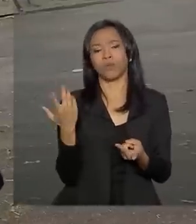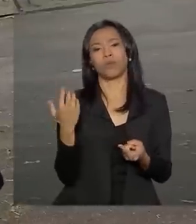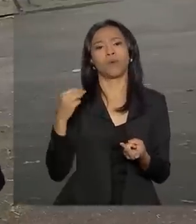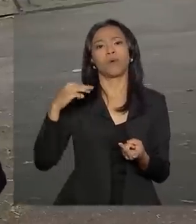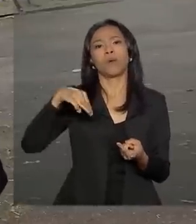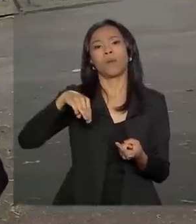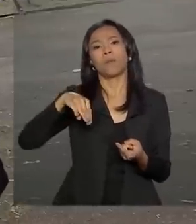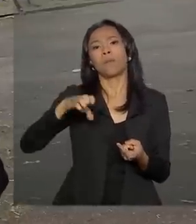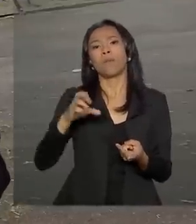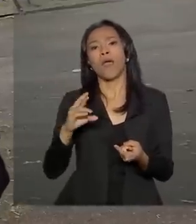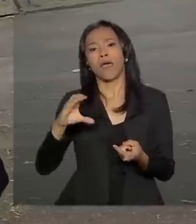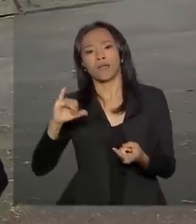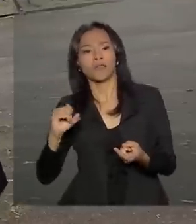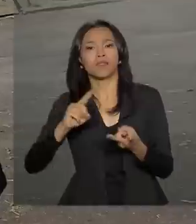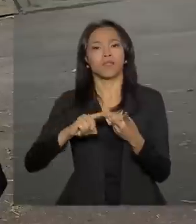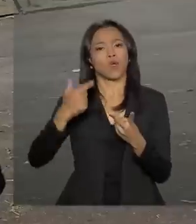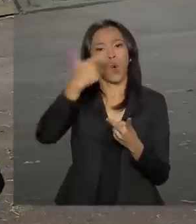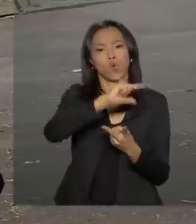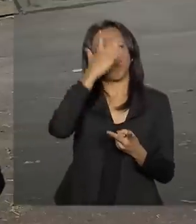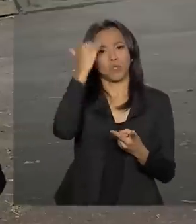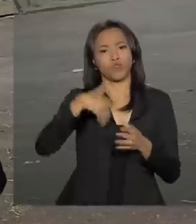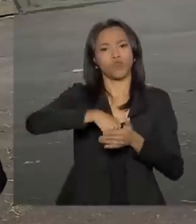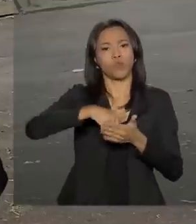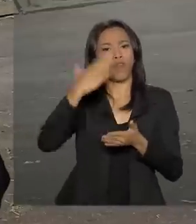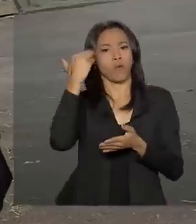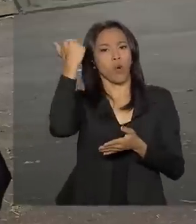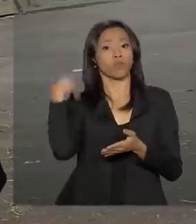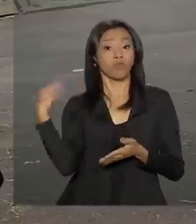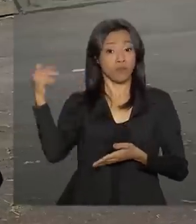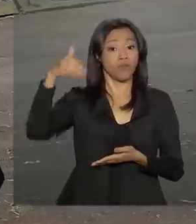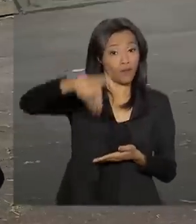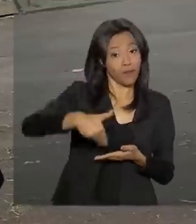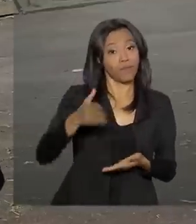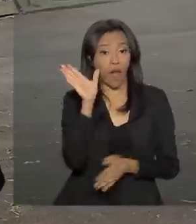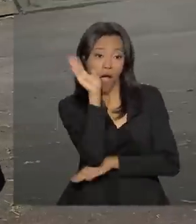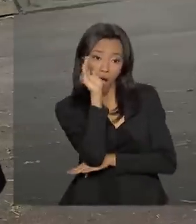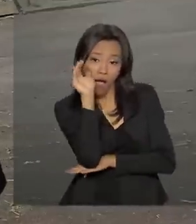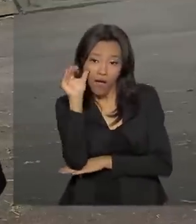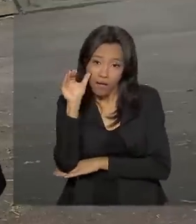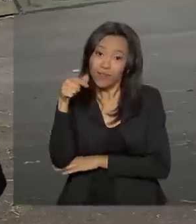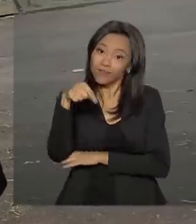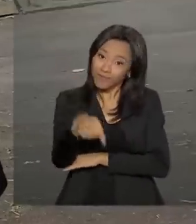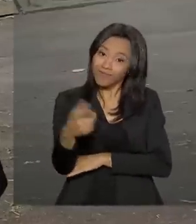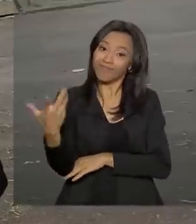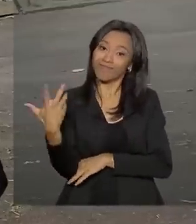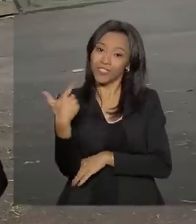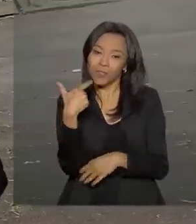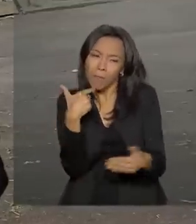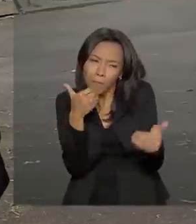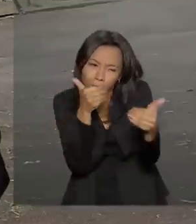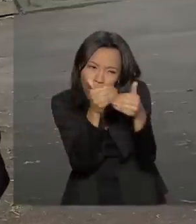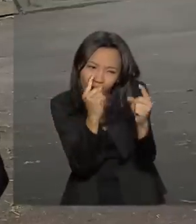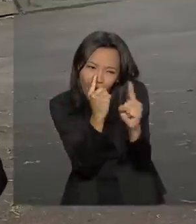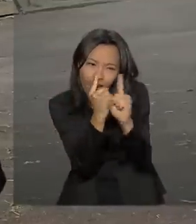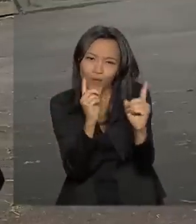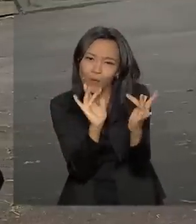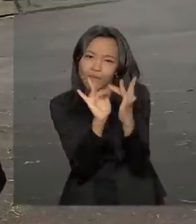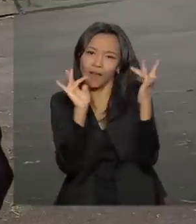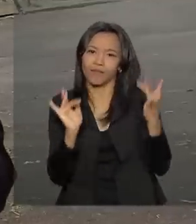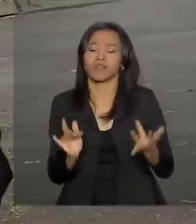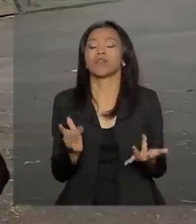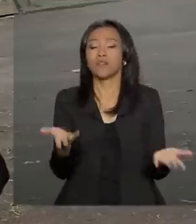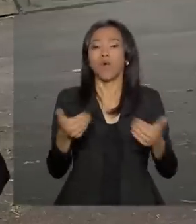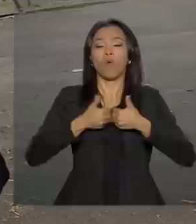Soares e Cavani. Então, é uma grande oportunidade para os brasileiros verem esses craques de perto. O Brasil